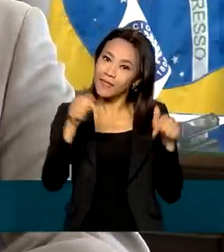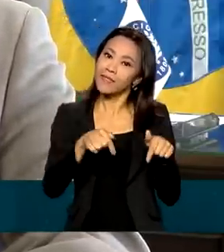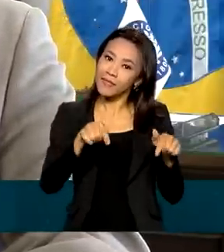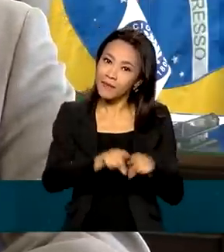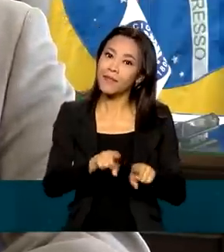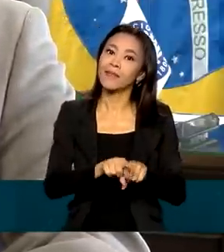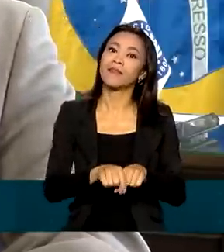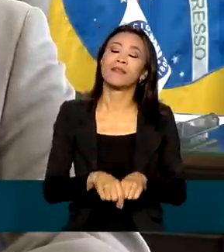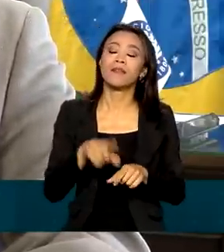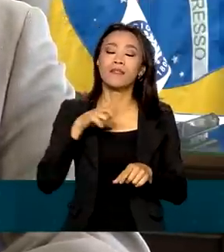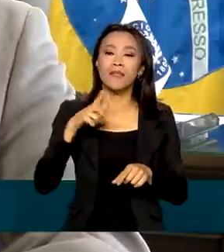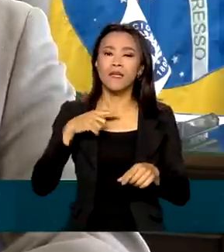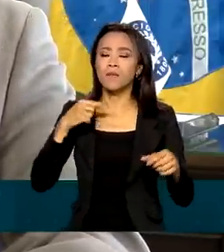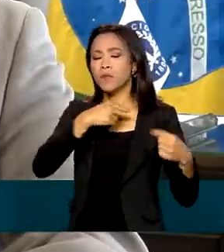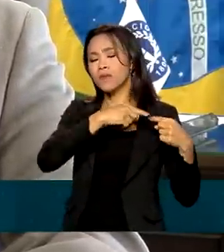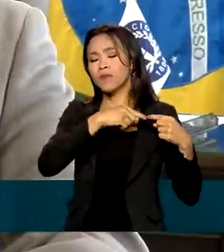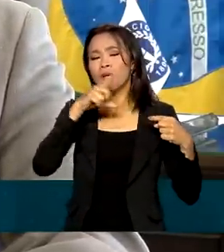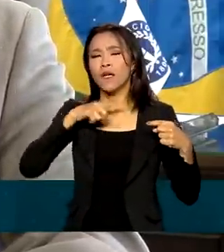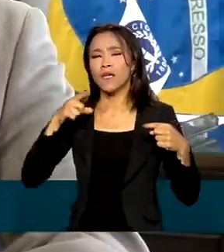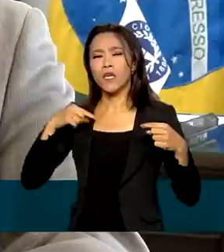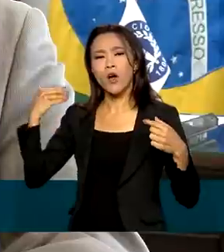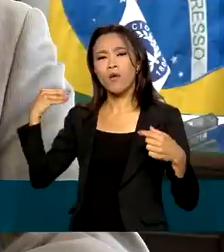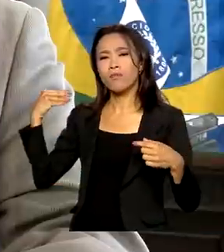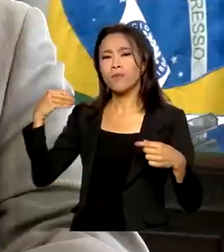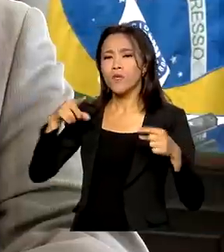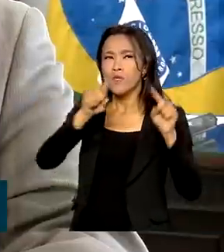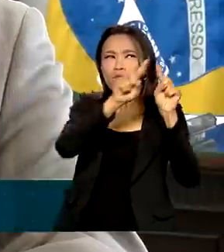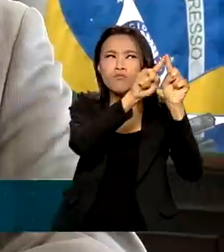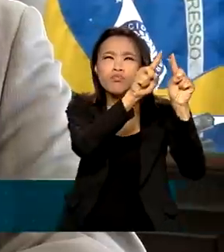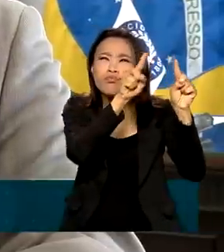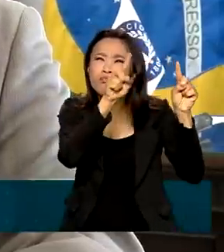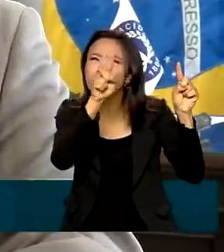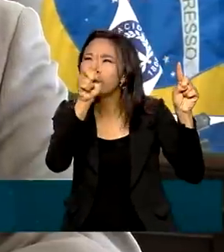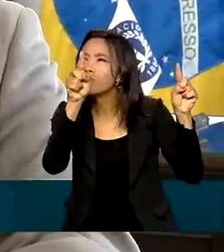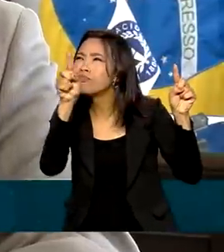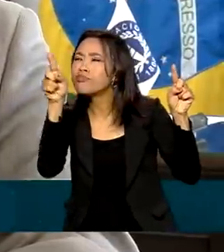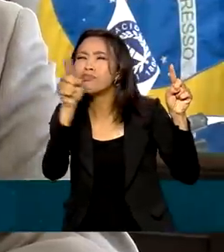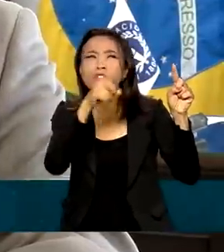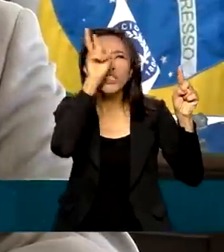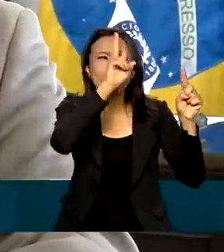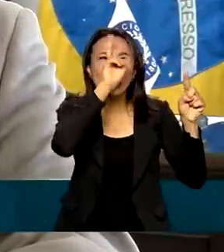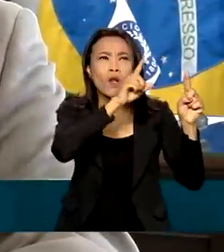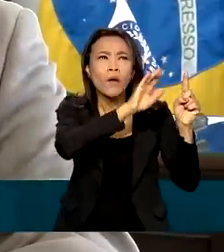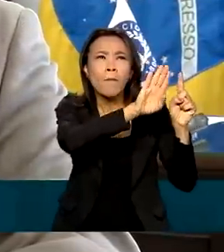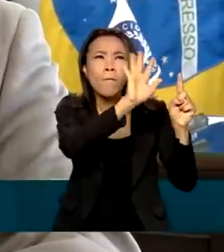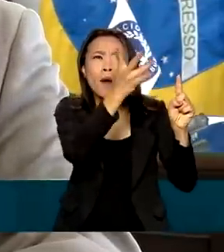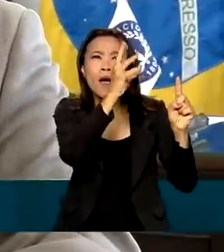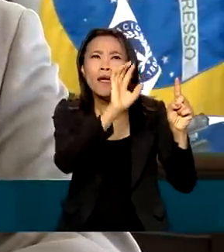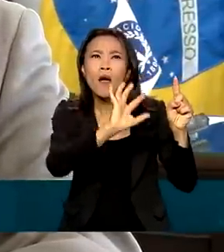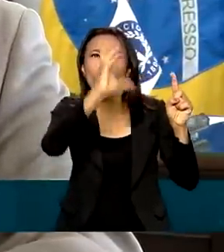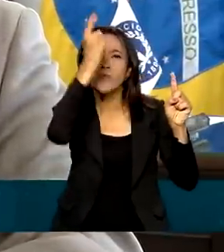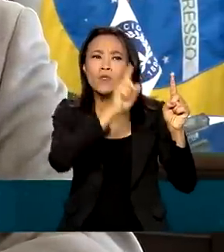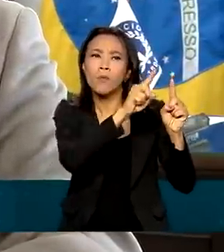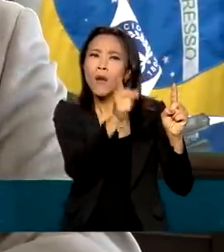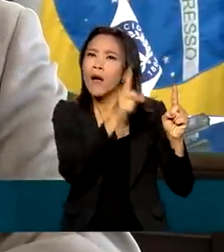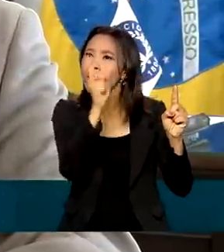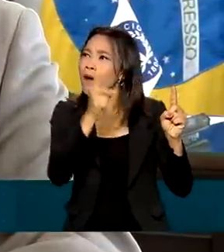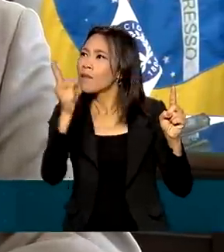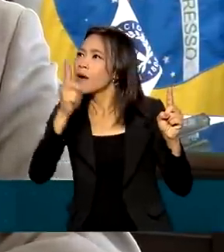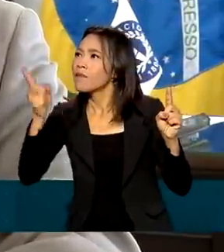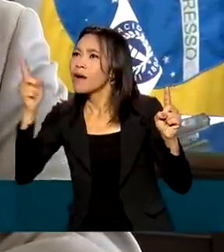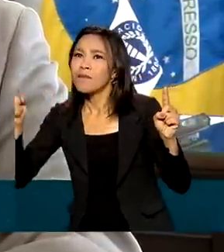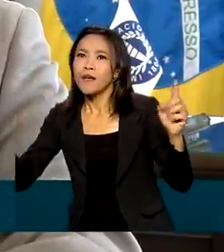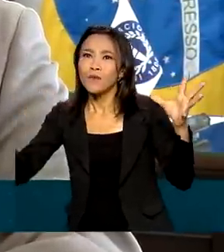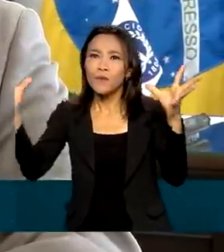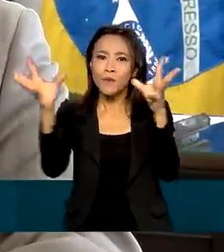linha de tempo aqui, logo na nossa entrada no saguão, que mostra vários fatos históricos que passaram aqui e que o Diário